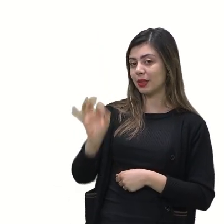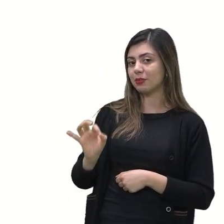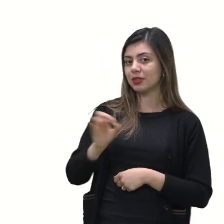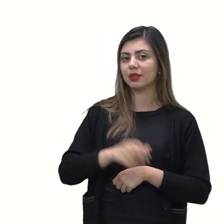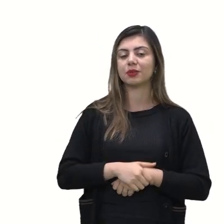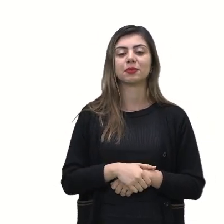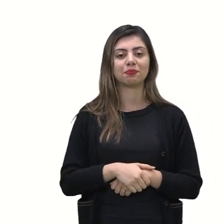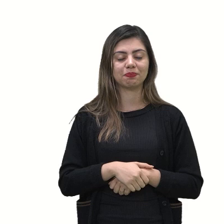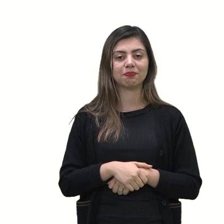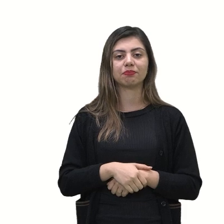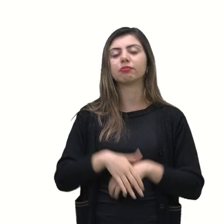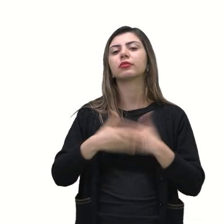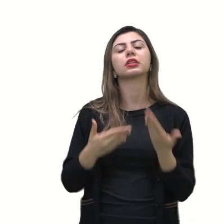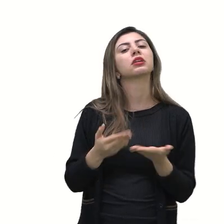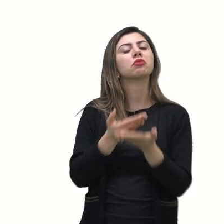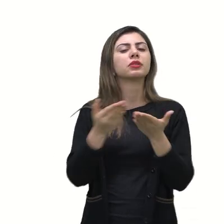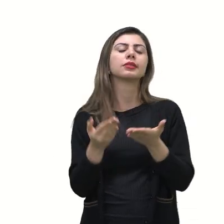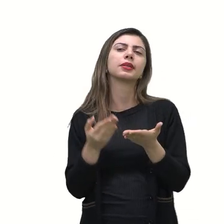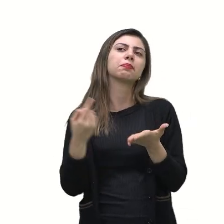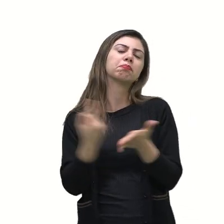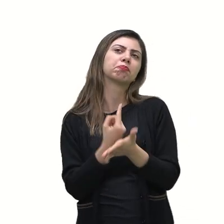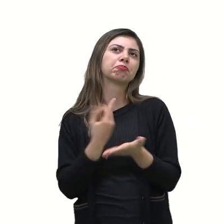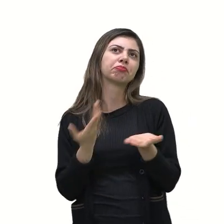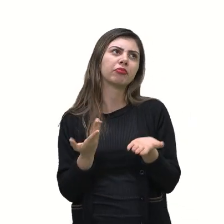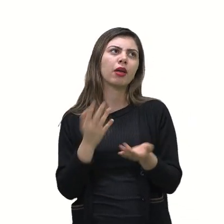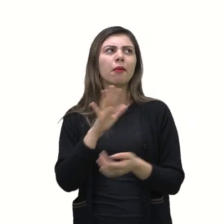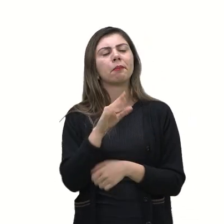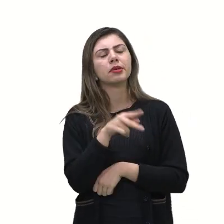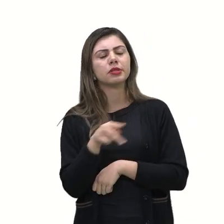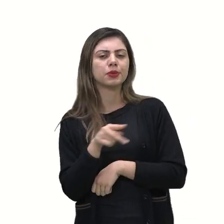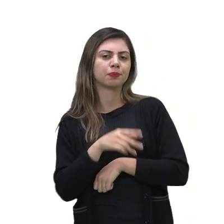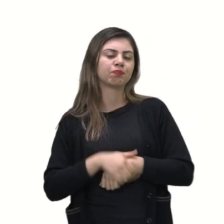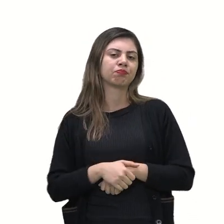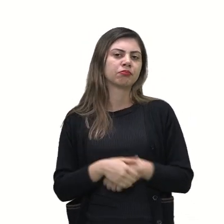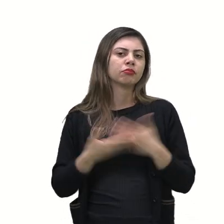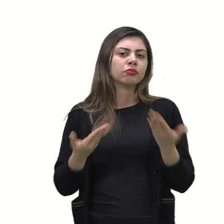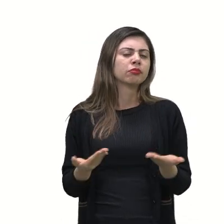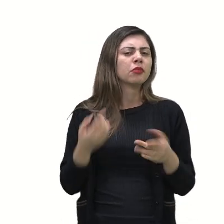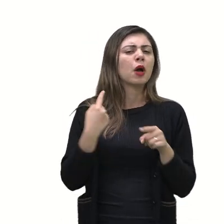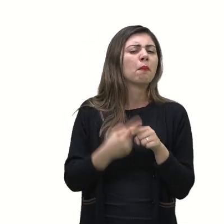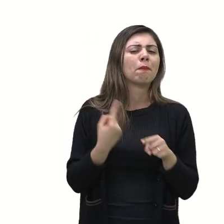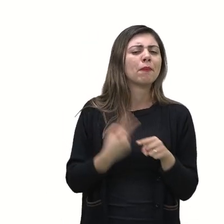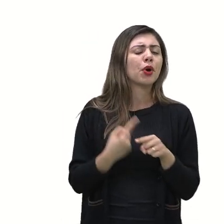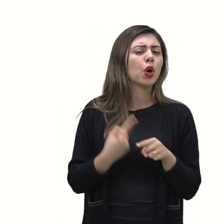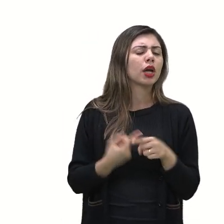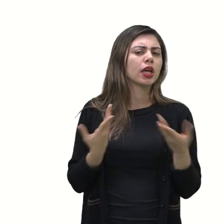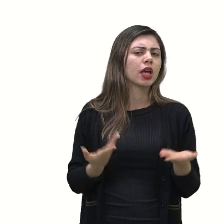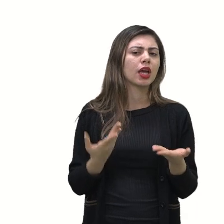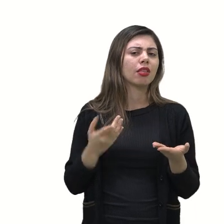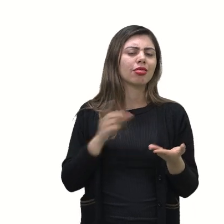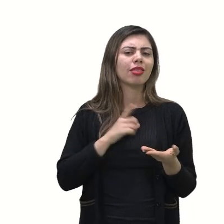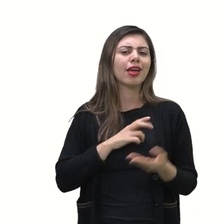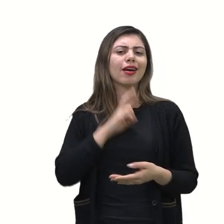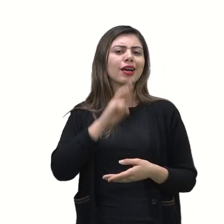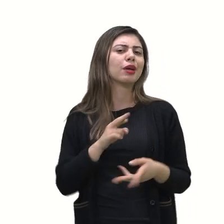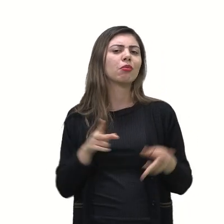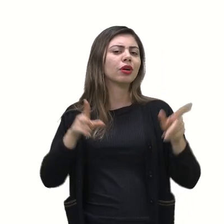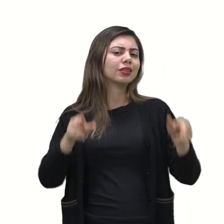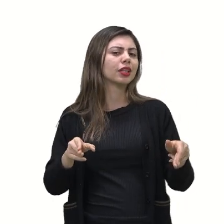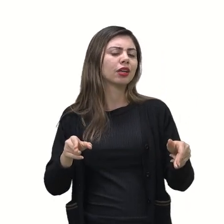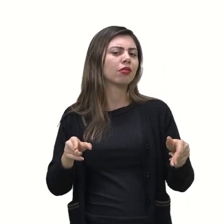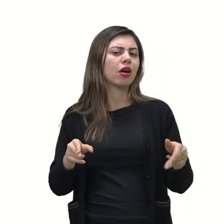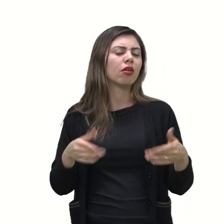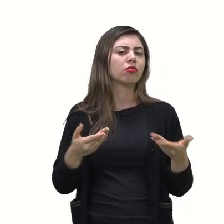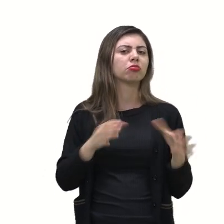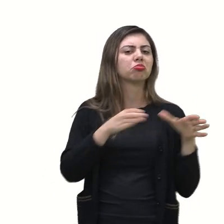% aí você pensa assim professor por que que foi o mesmo resultado para